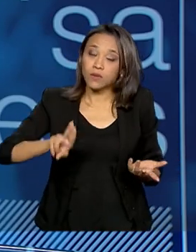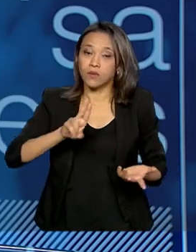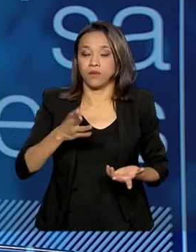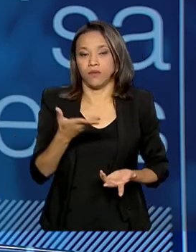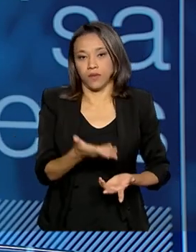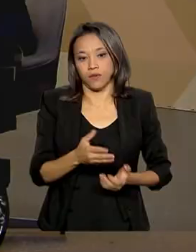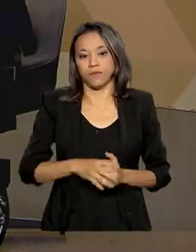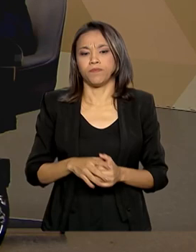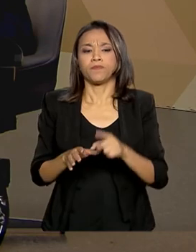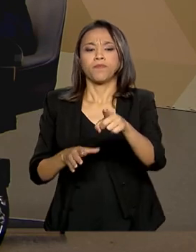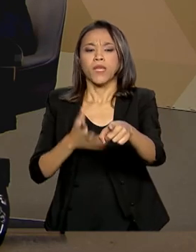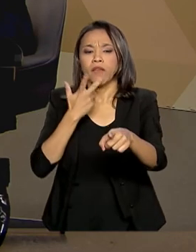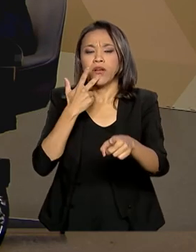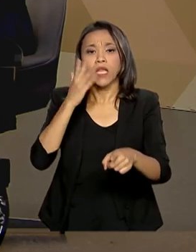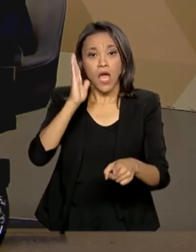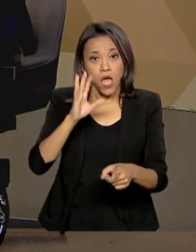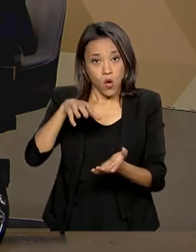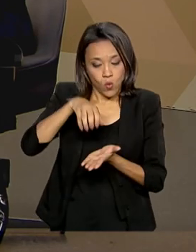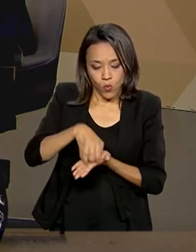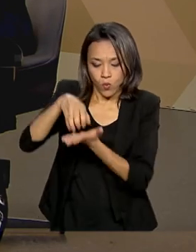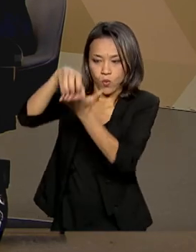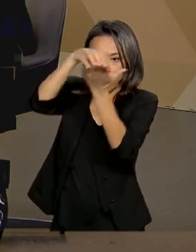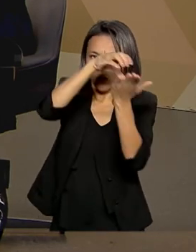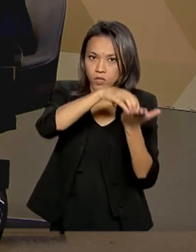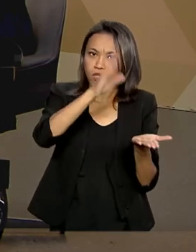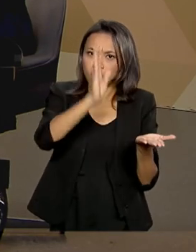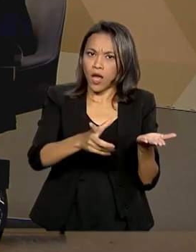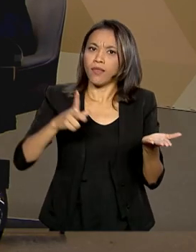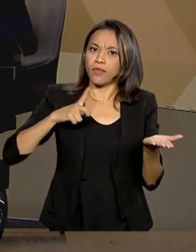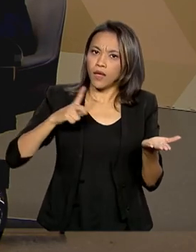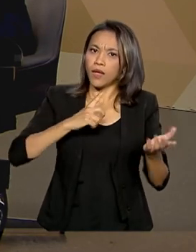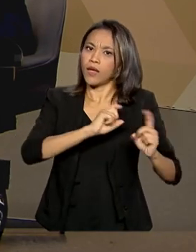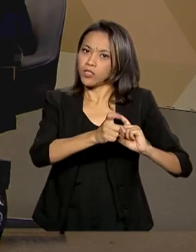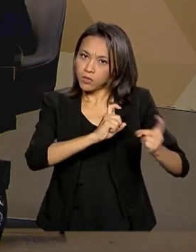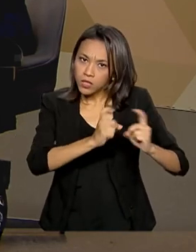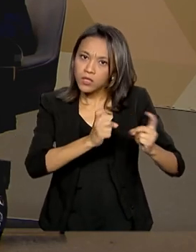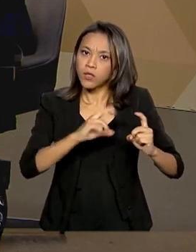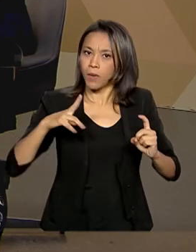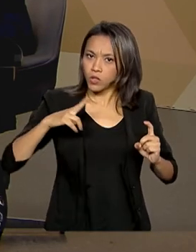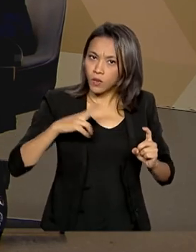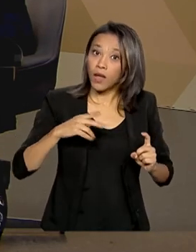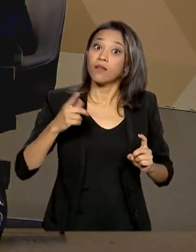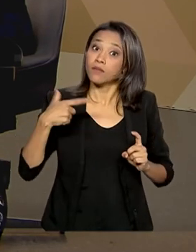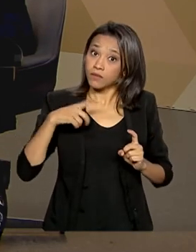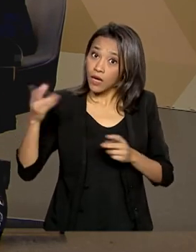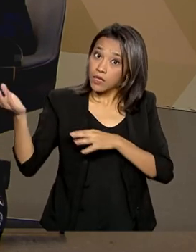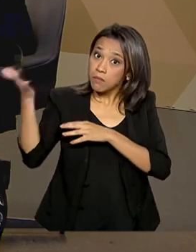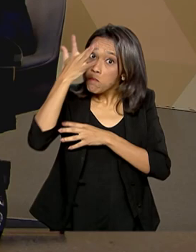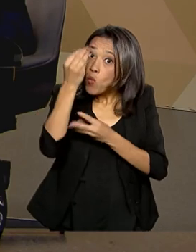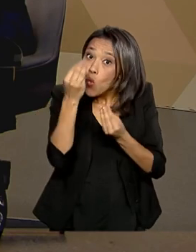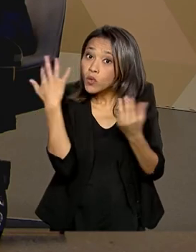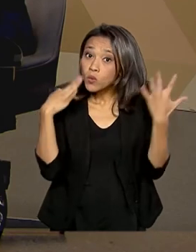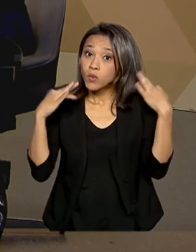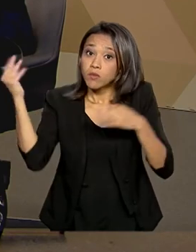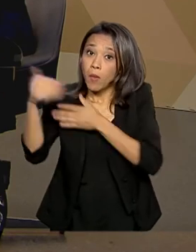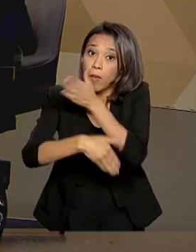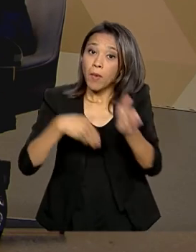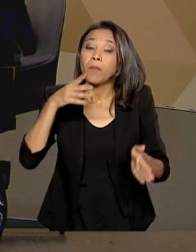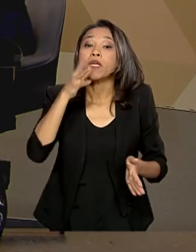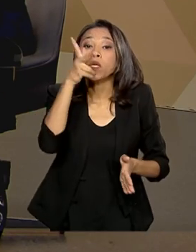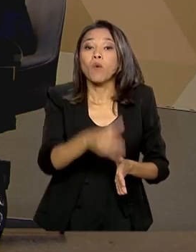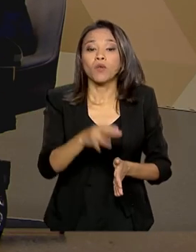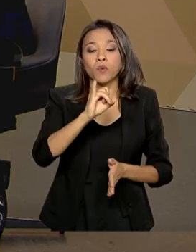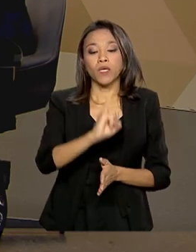E essas unidades que já têm esse serviço explorado pela assistência privada atraem muitos turistas. O Parque Nacional do Iguaçu, por exemplo, é